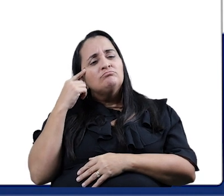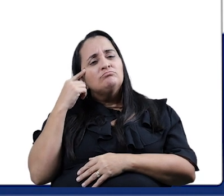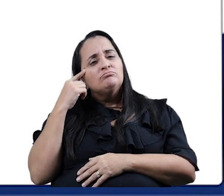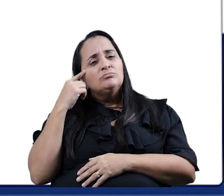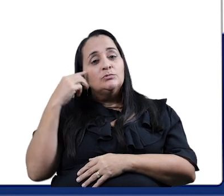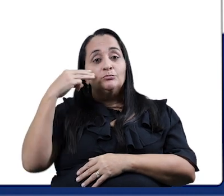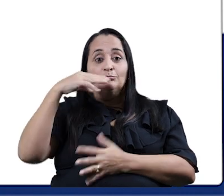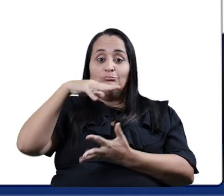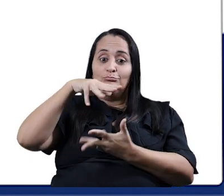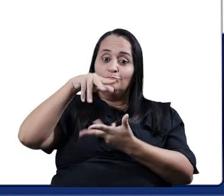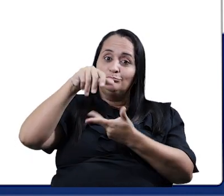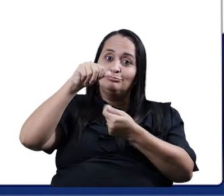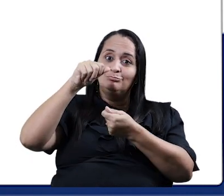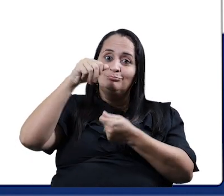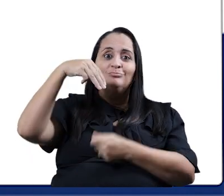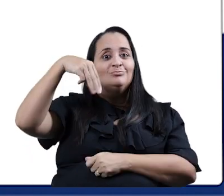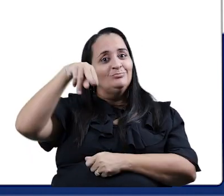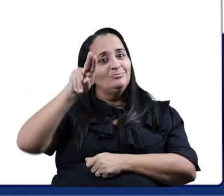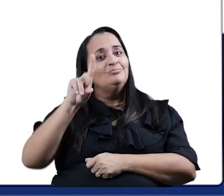com mundo.